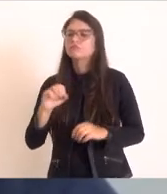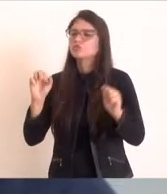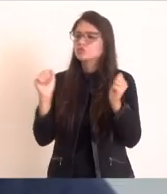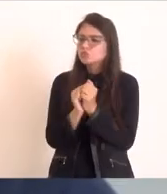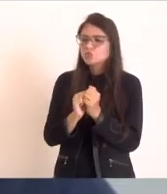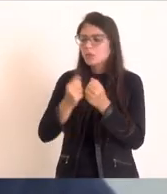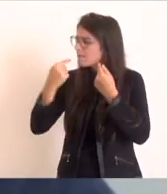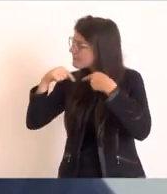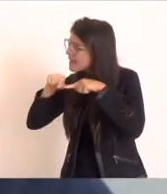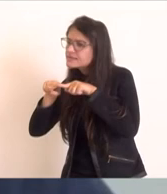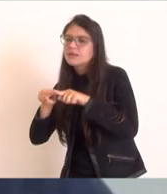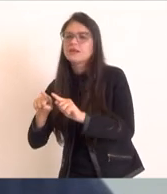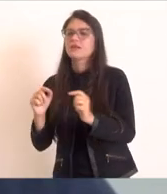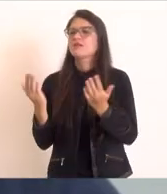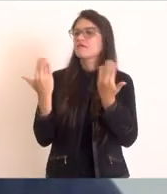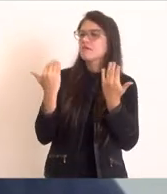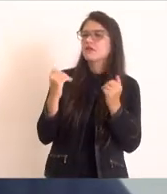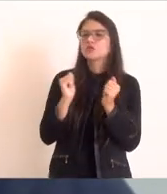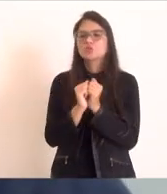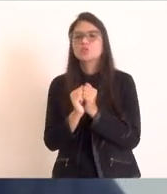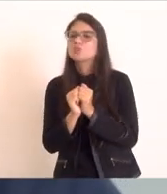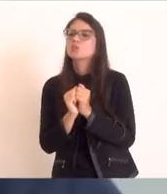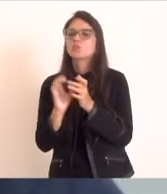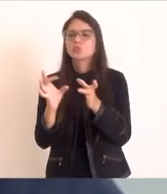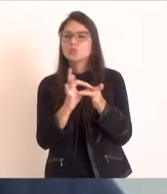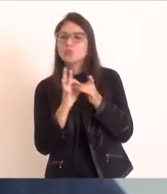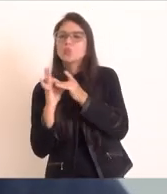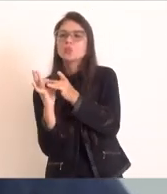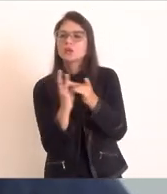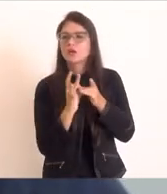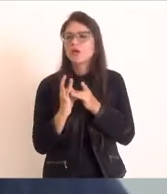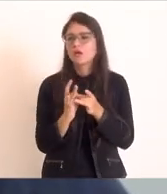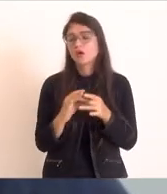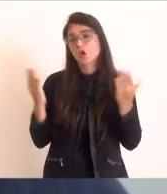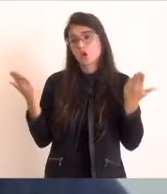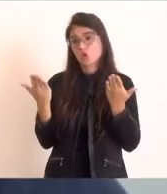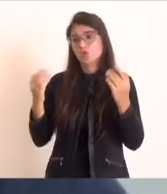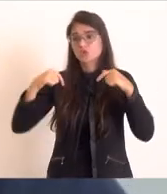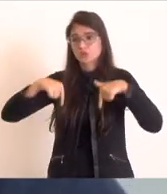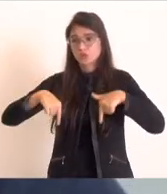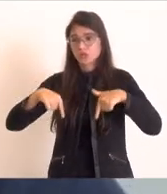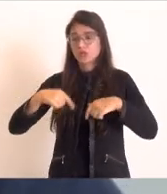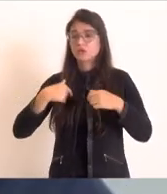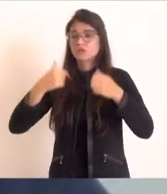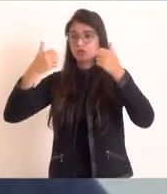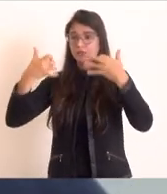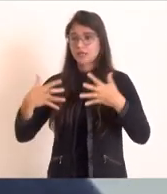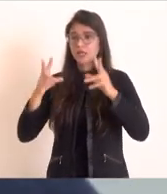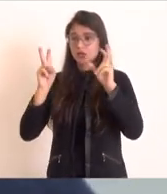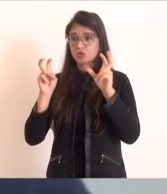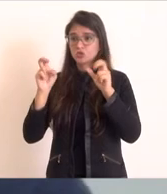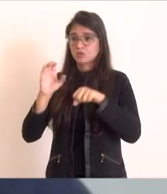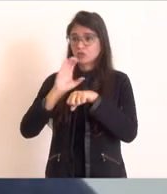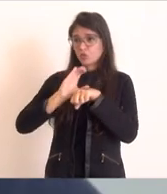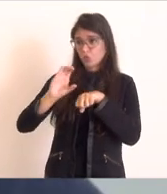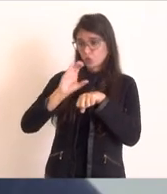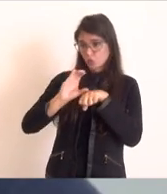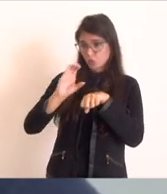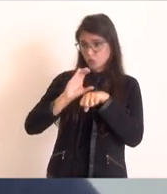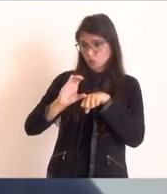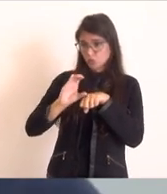da região. todo hoje portfólio de cursos que a gente pensa tem um PPC voltado para o